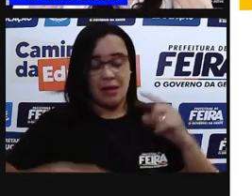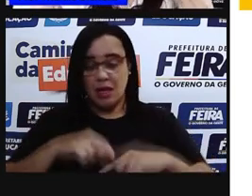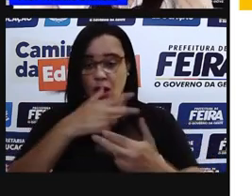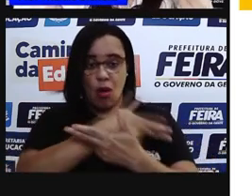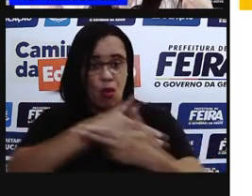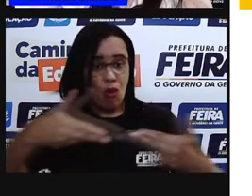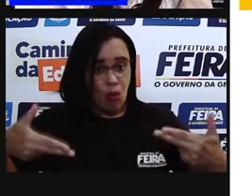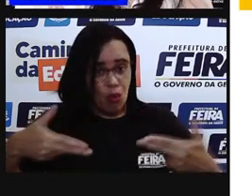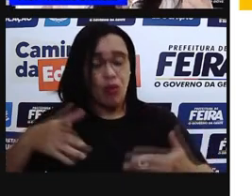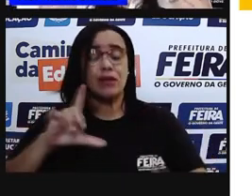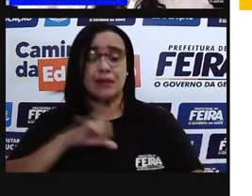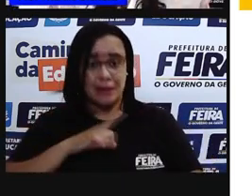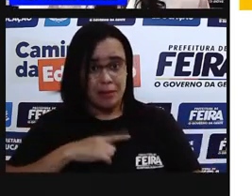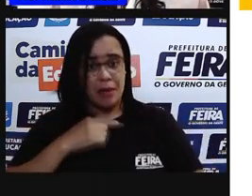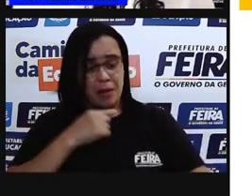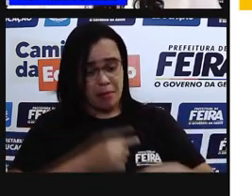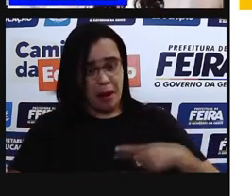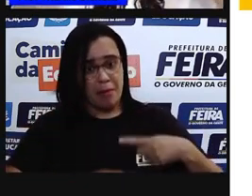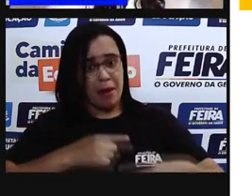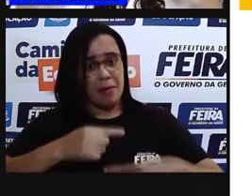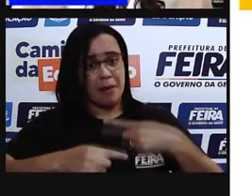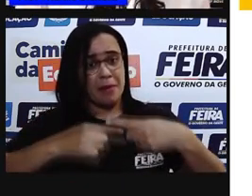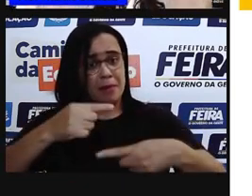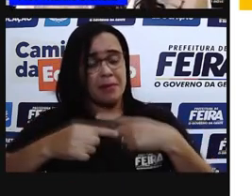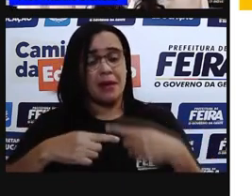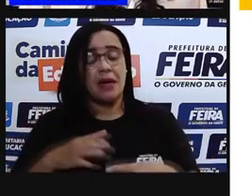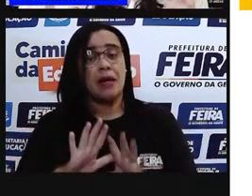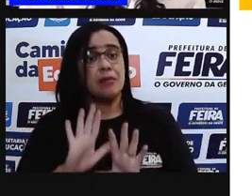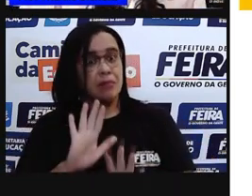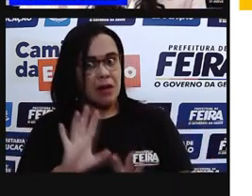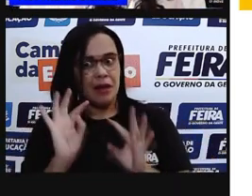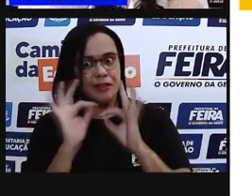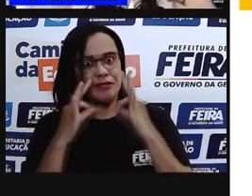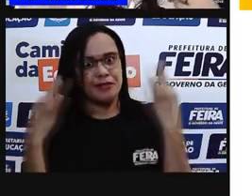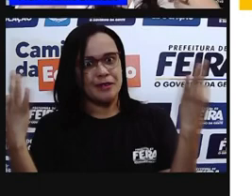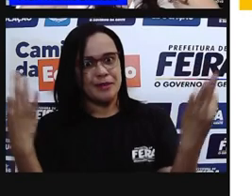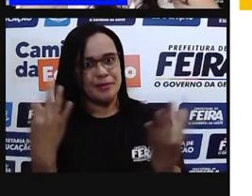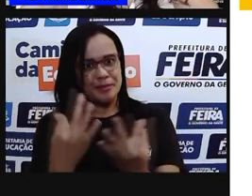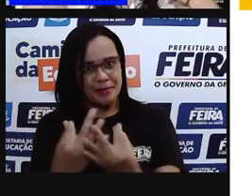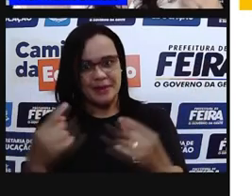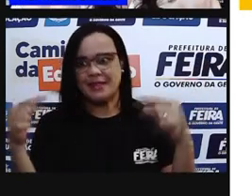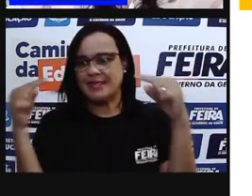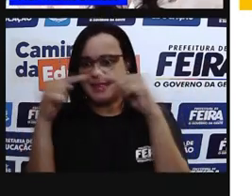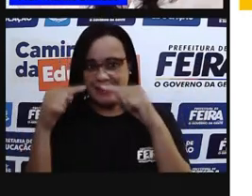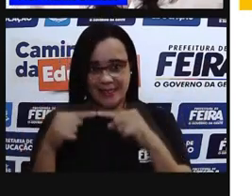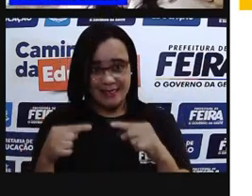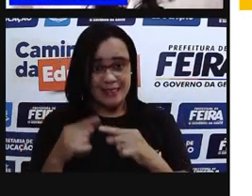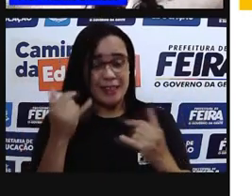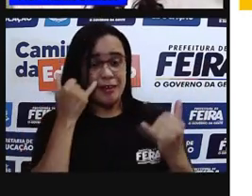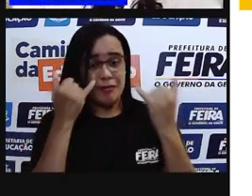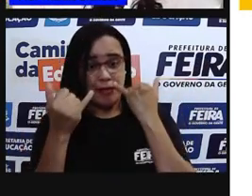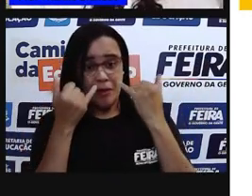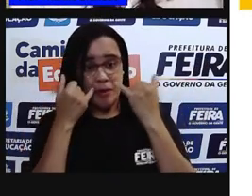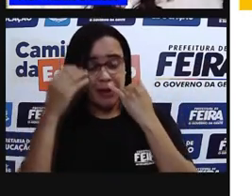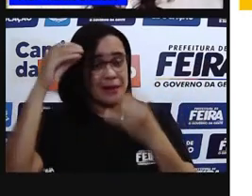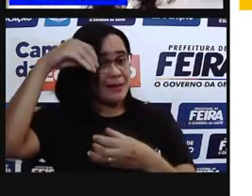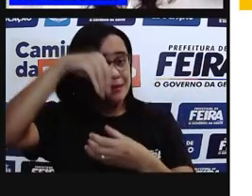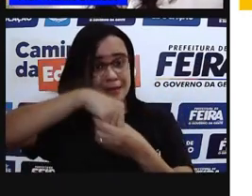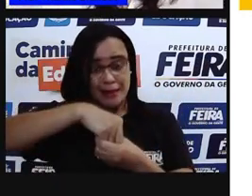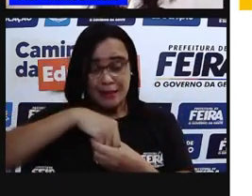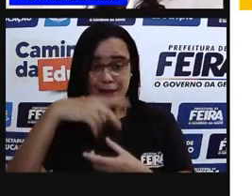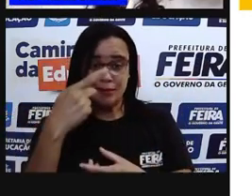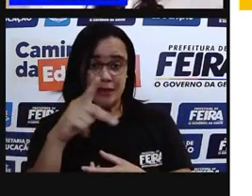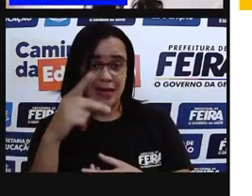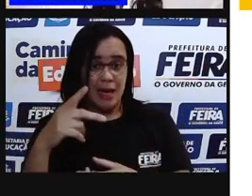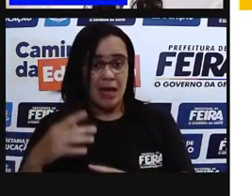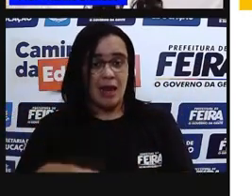nossa genética também. As nossas informações que vieram dos nossos pais e